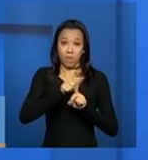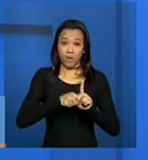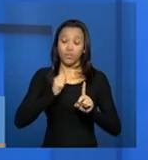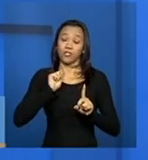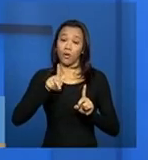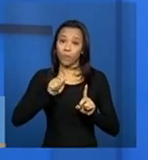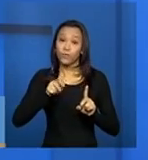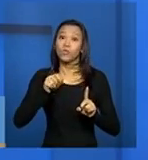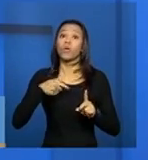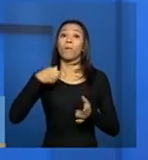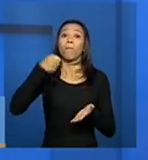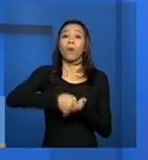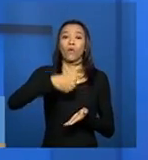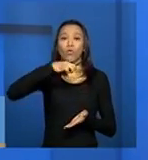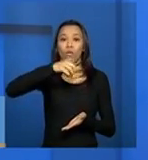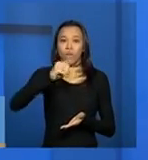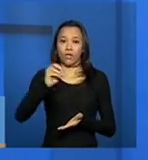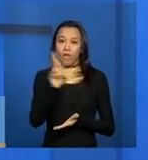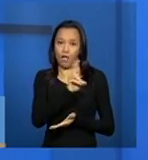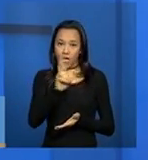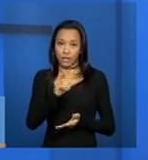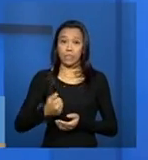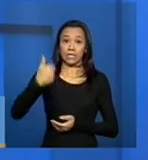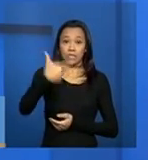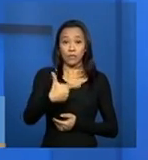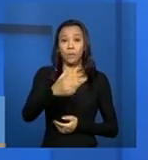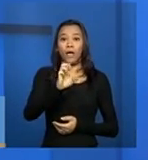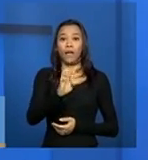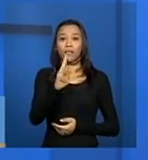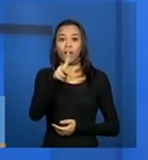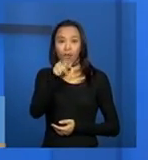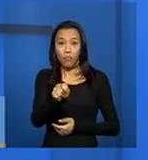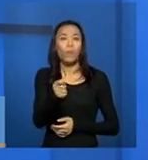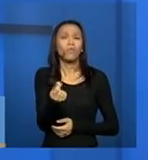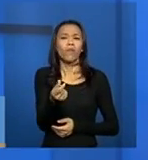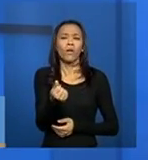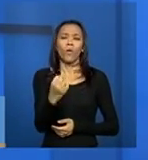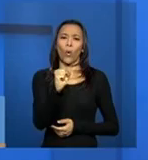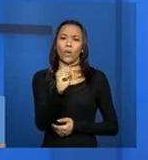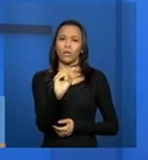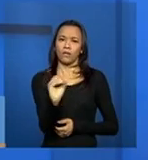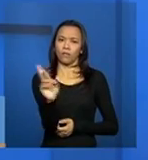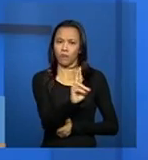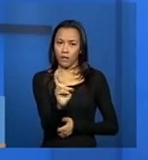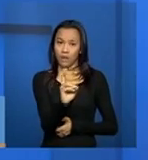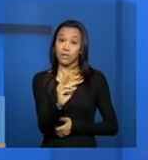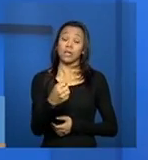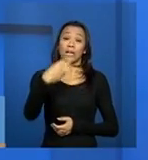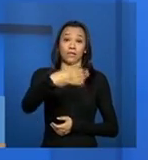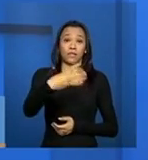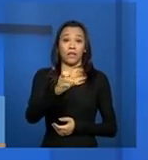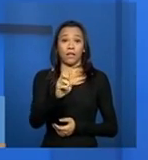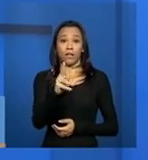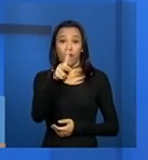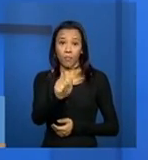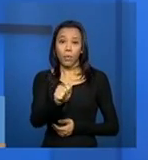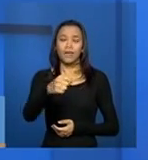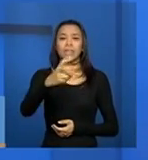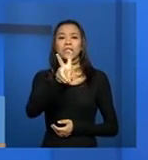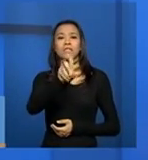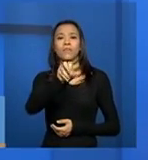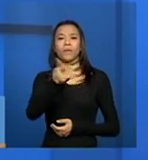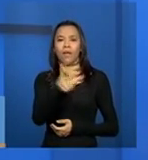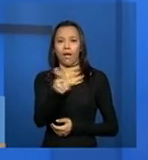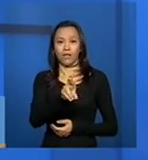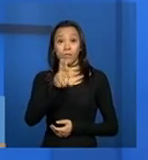,00 por cadastro. A segunda etapa considerou o valor R 80,00. E agora a terceira etapa é o valor de R$,00